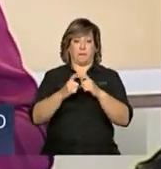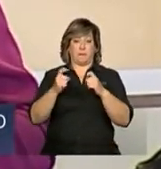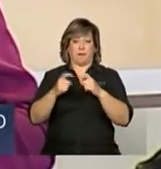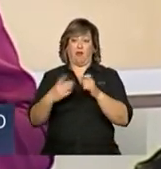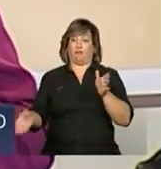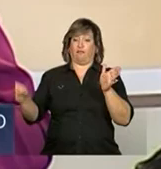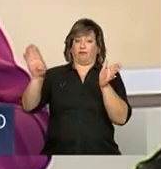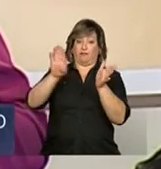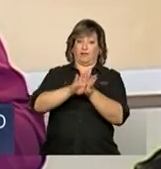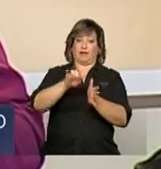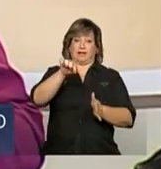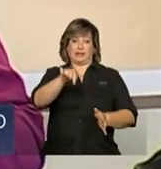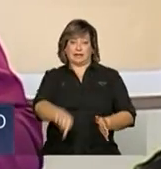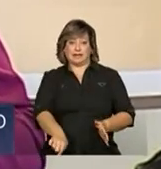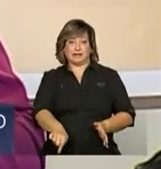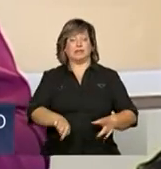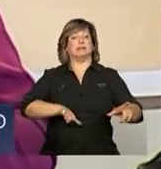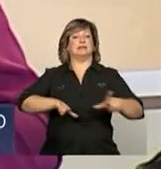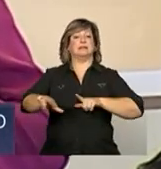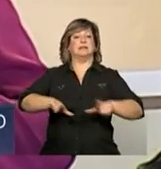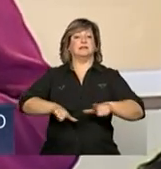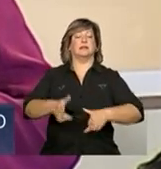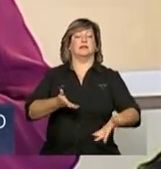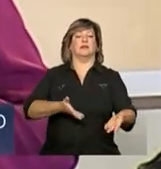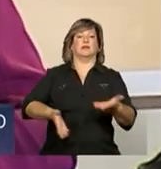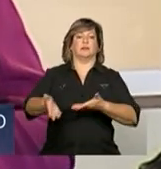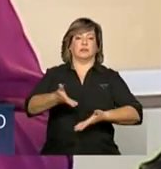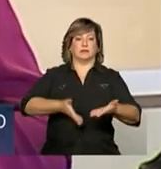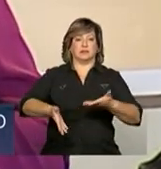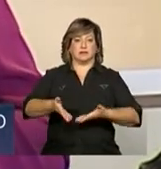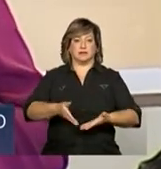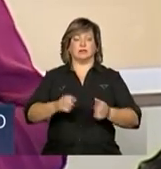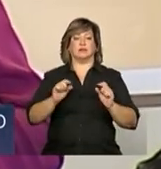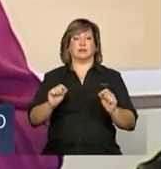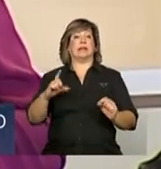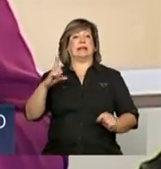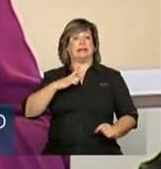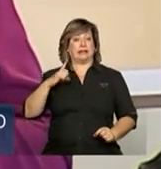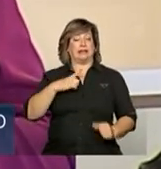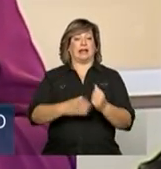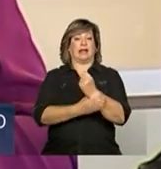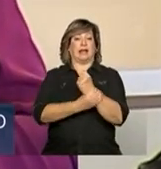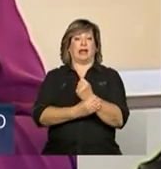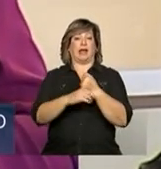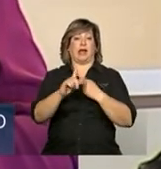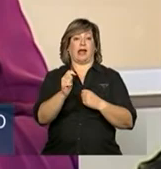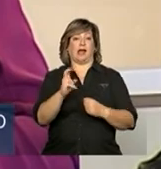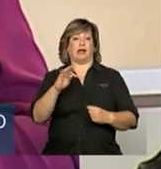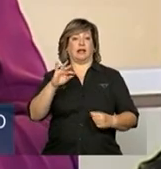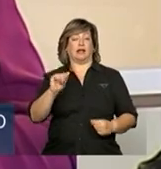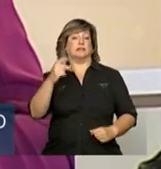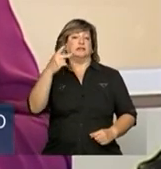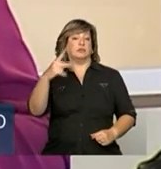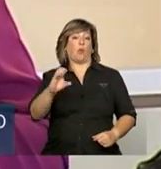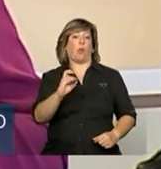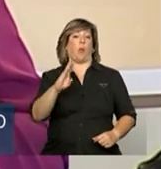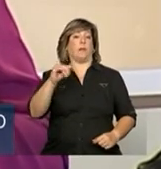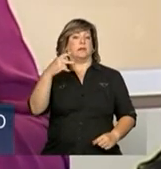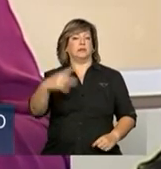serviços. Serviços tenendo a garantia em Cuba de seu emprego.